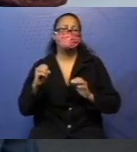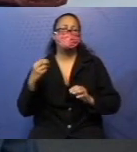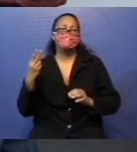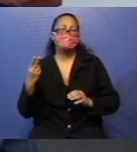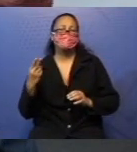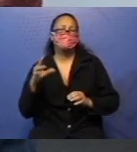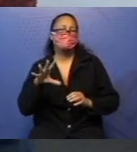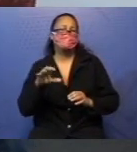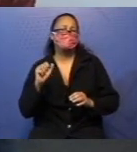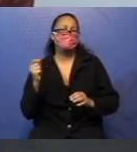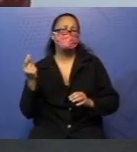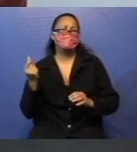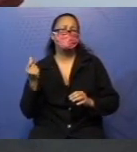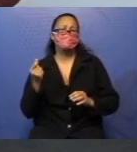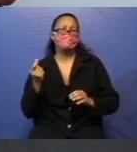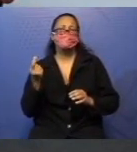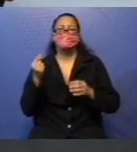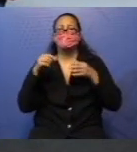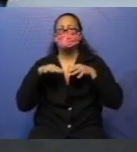rapidinho?